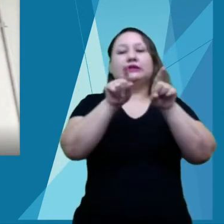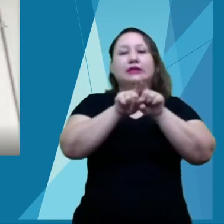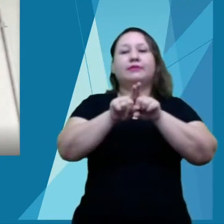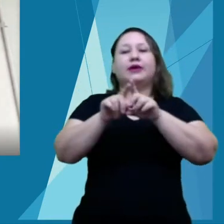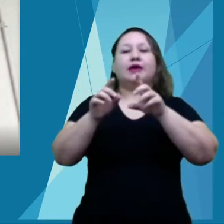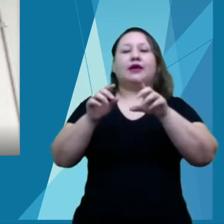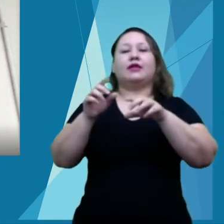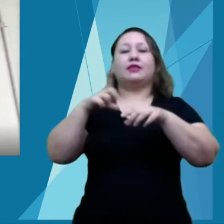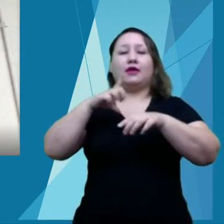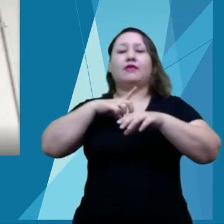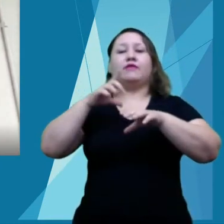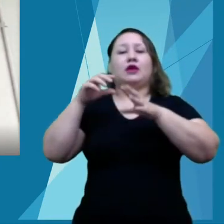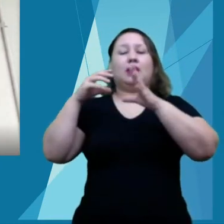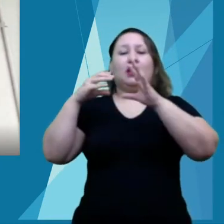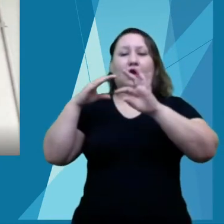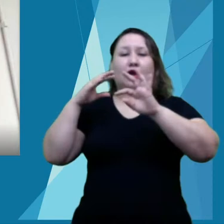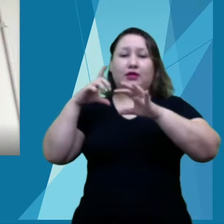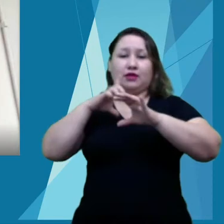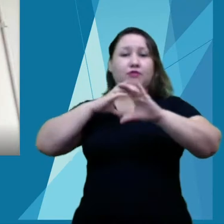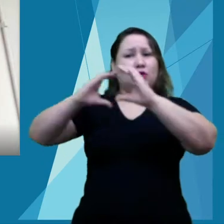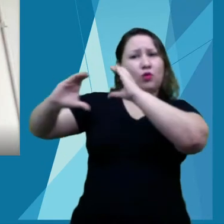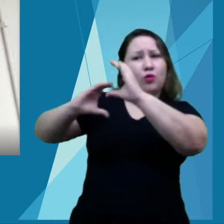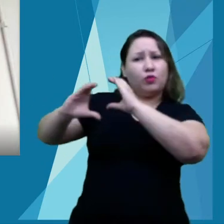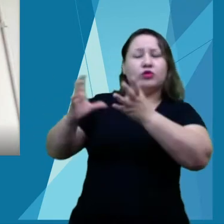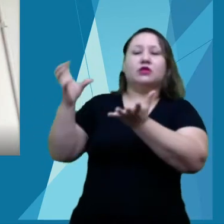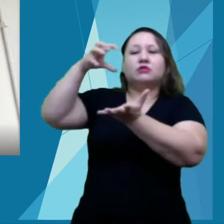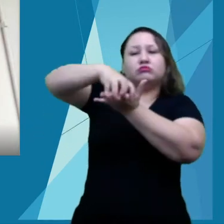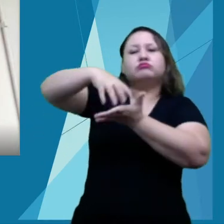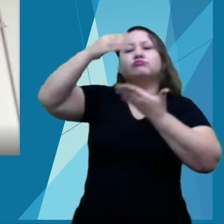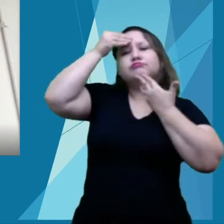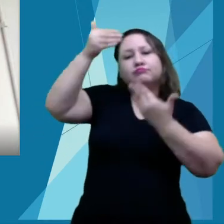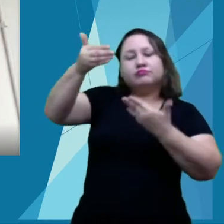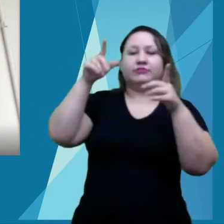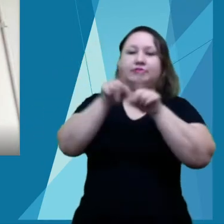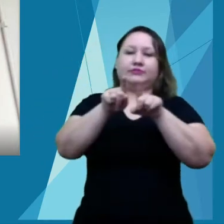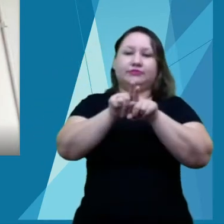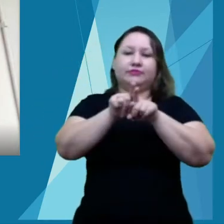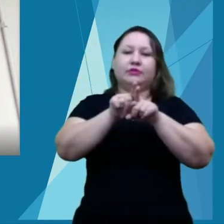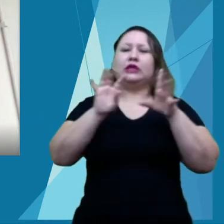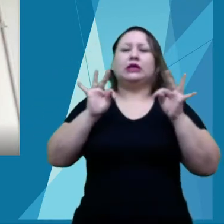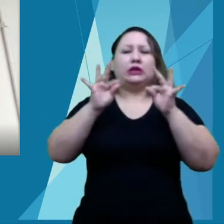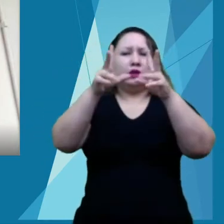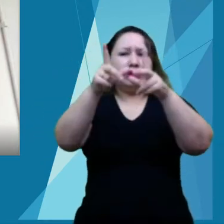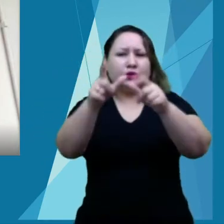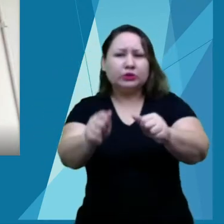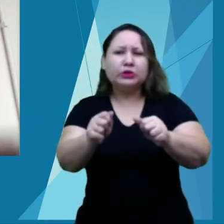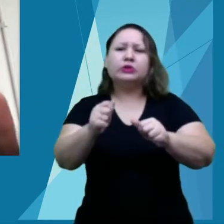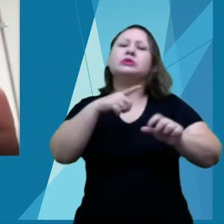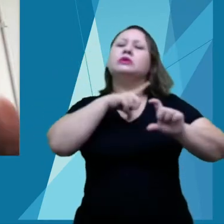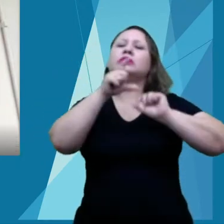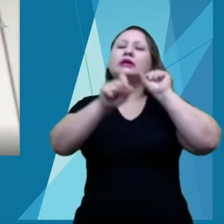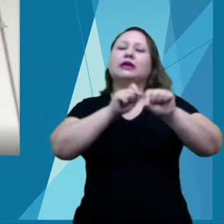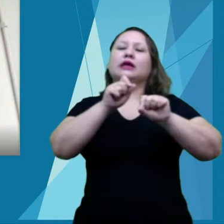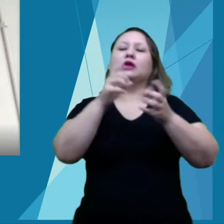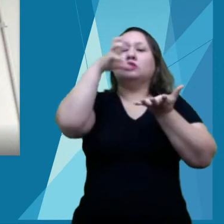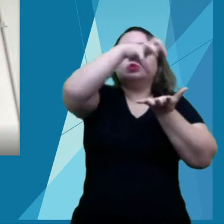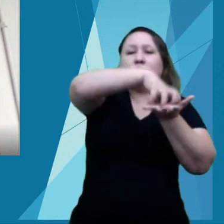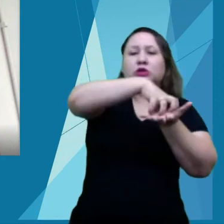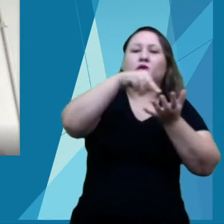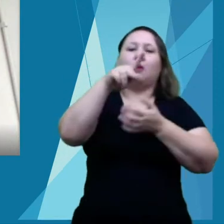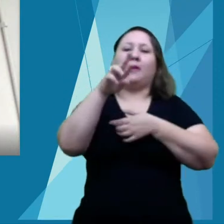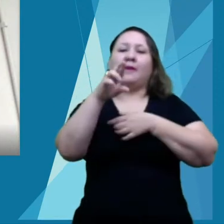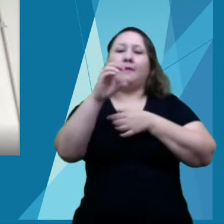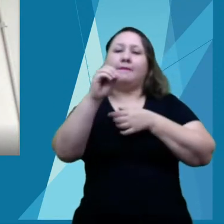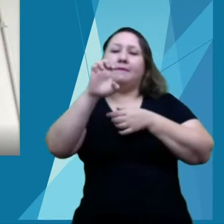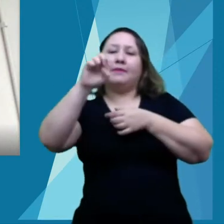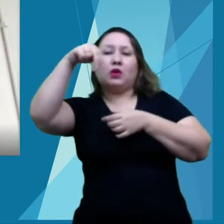e comunicação. Deixo o meu agradecimento especial a todos da PROIMP, principalmente José Marlon,